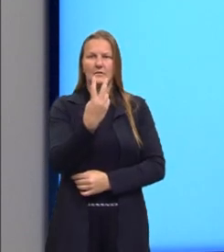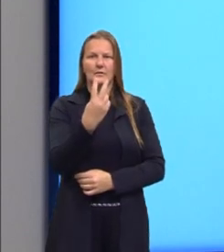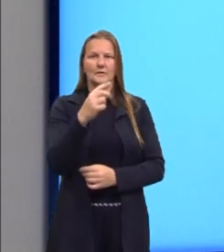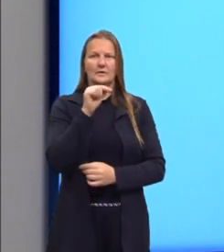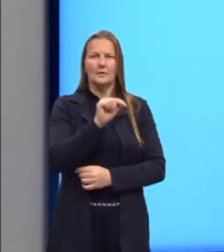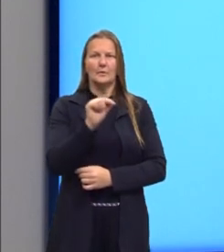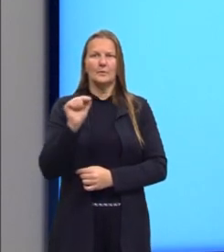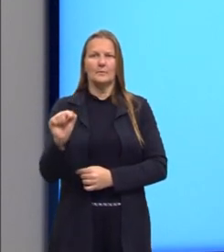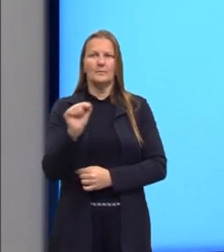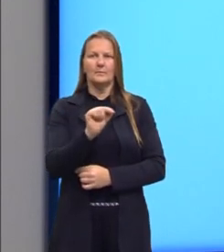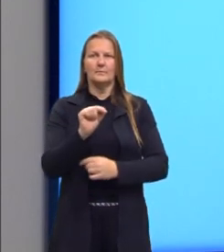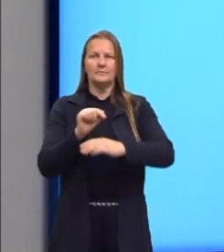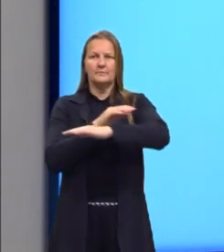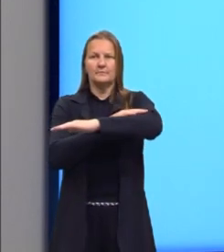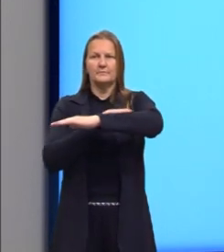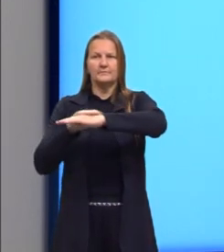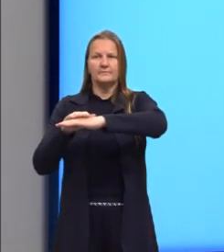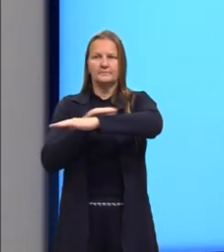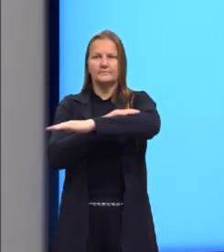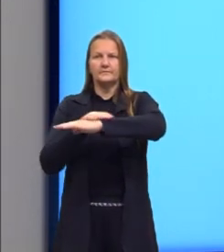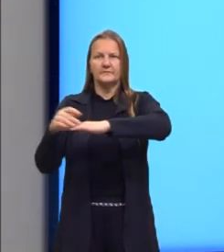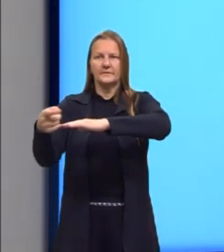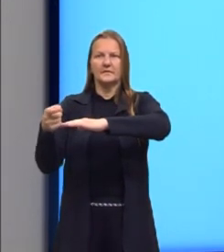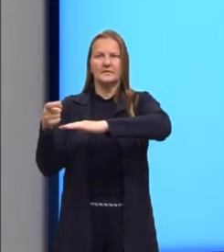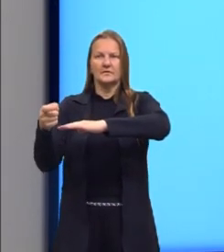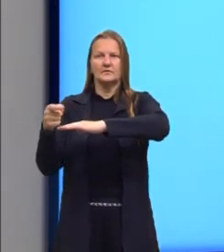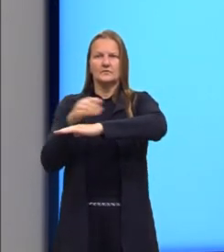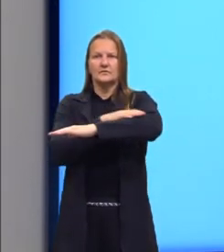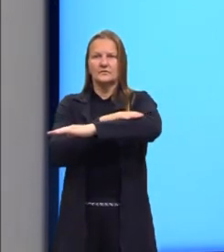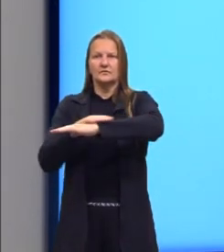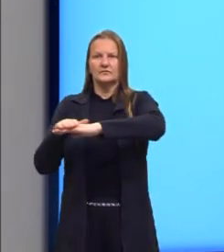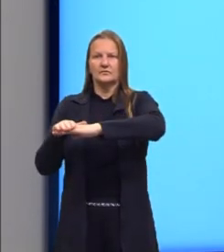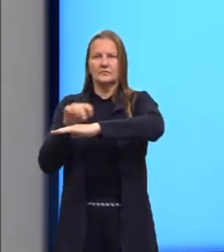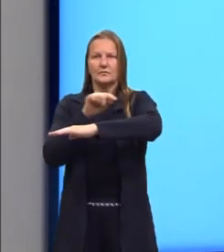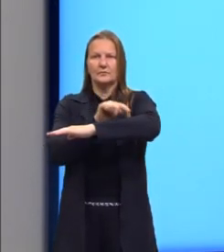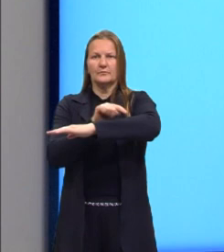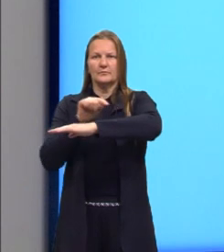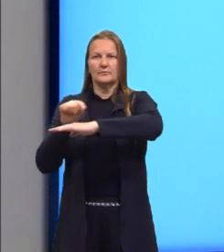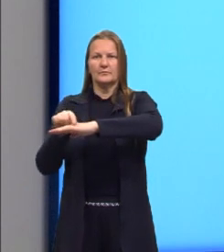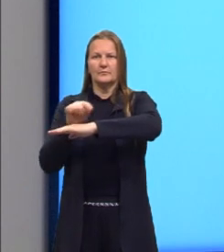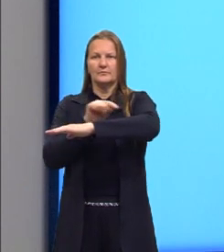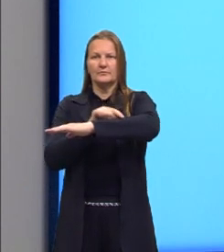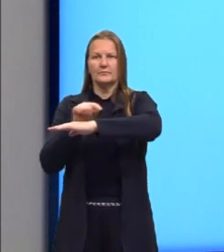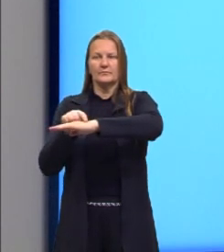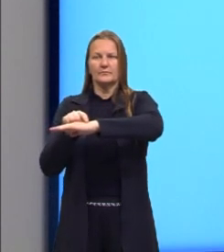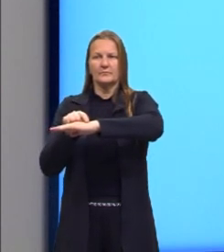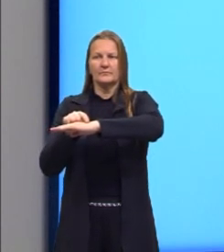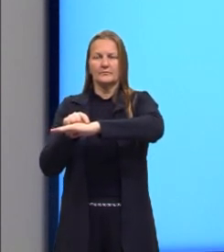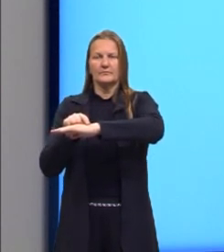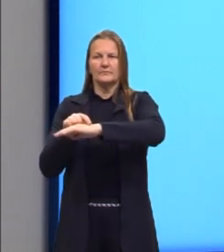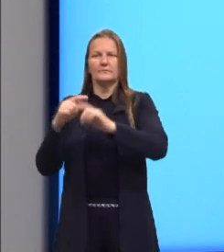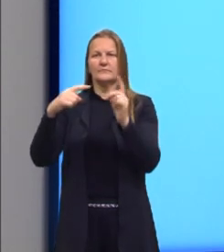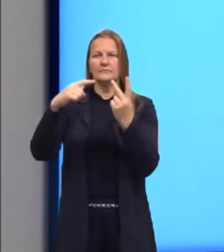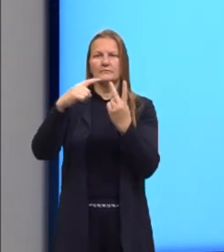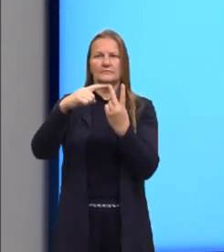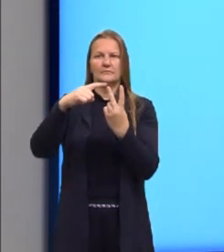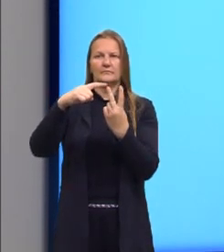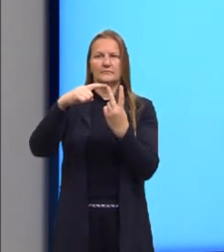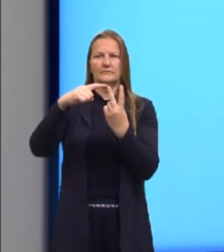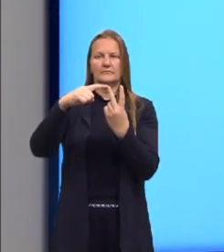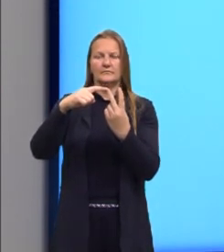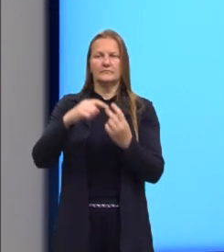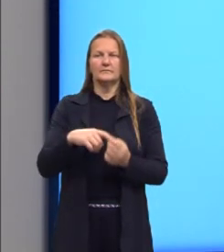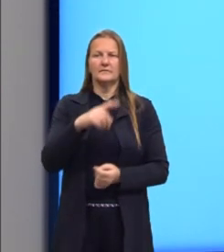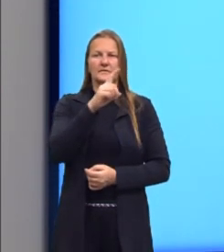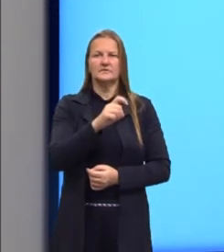pontos que passam pelo eixo x. Esses dois pontinhos aqui são as nossas raízes, tá? O